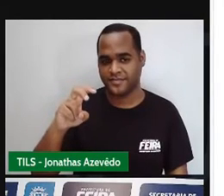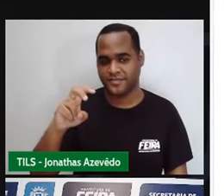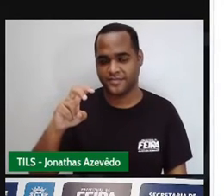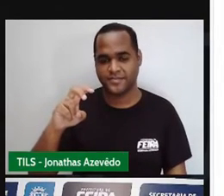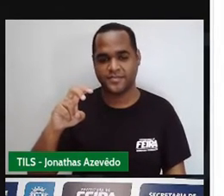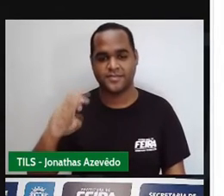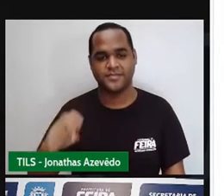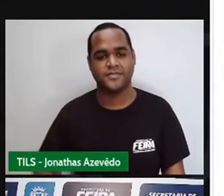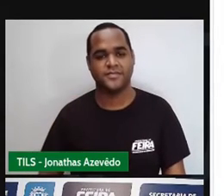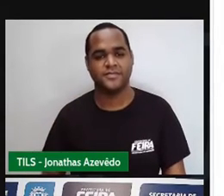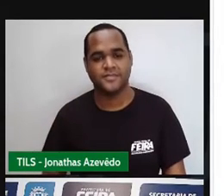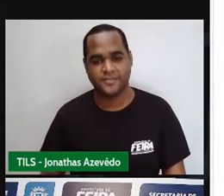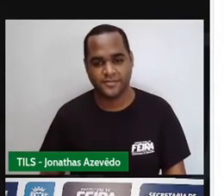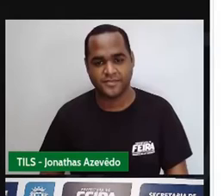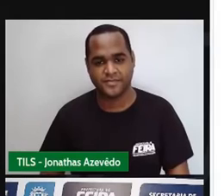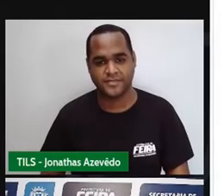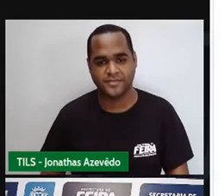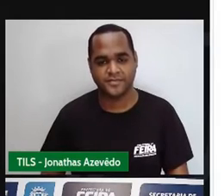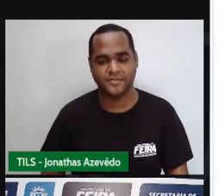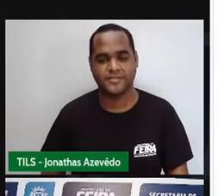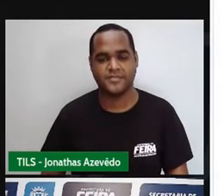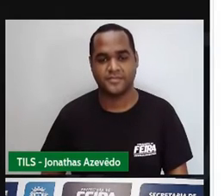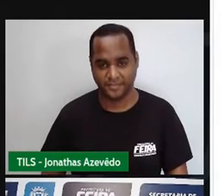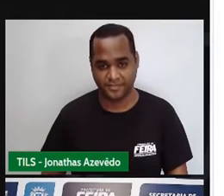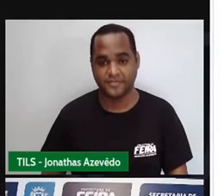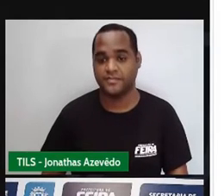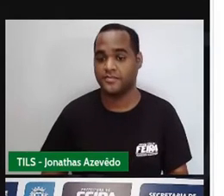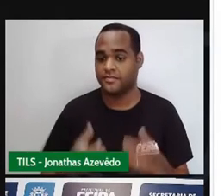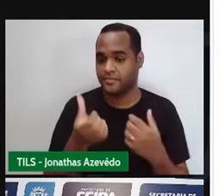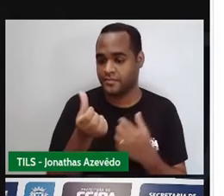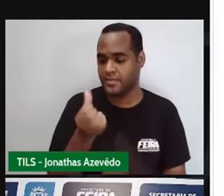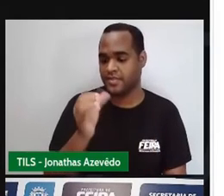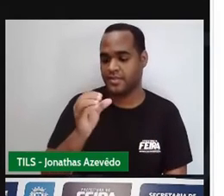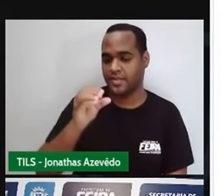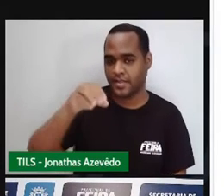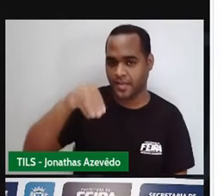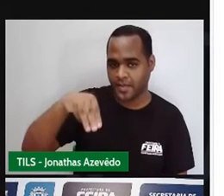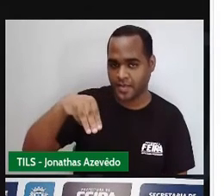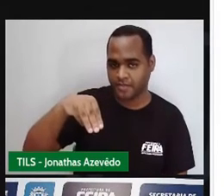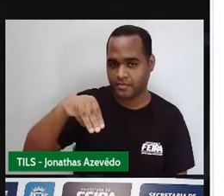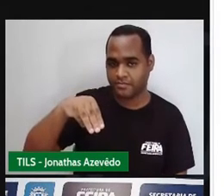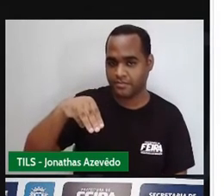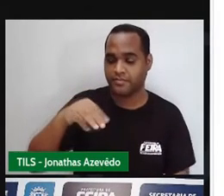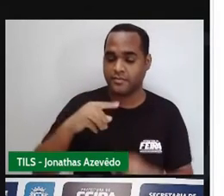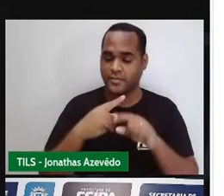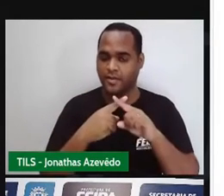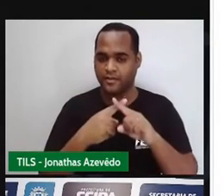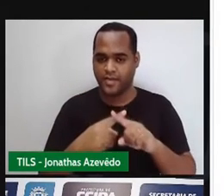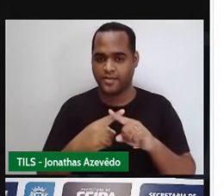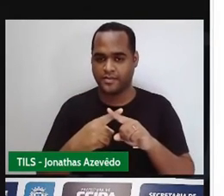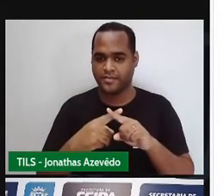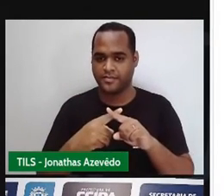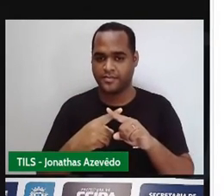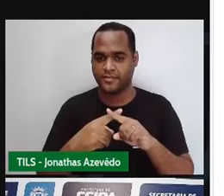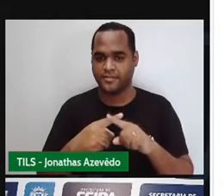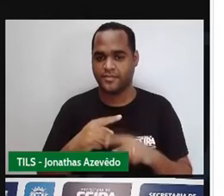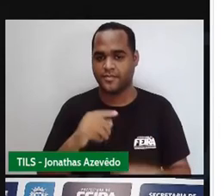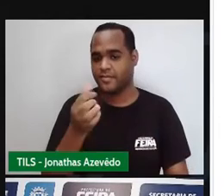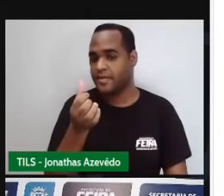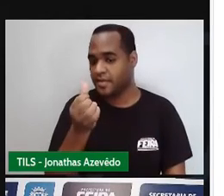vai ser cinco centímetros. Então vai ser seis centímetros vezes, desculpa,